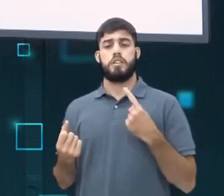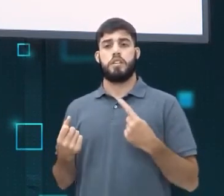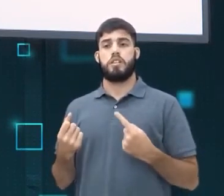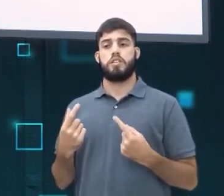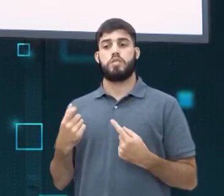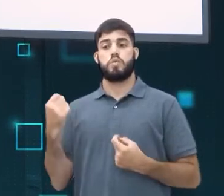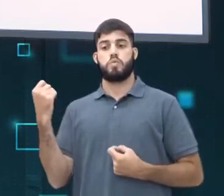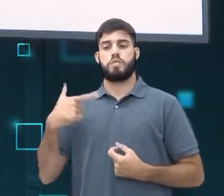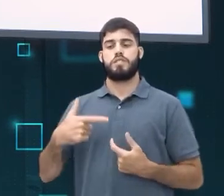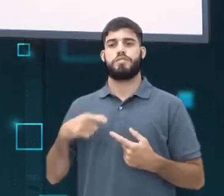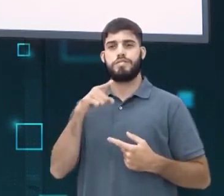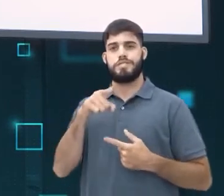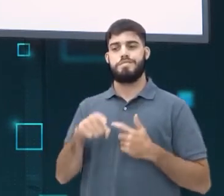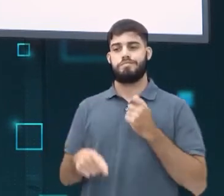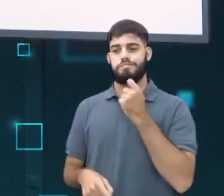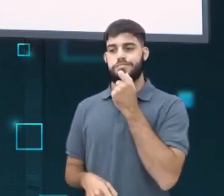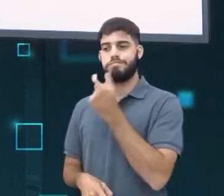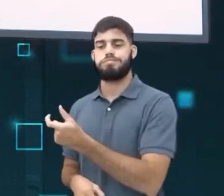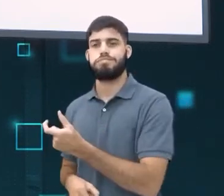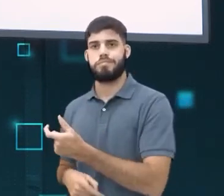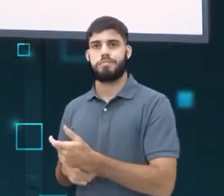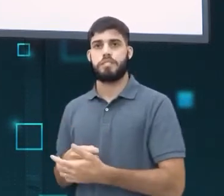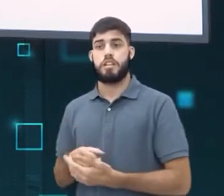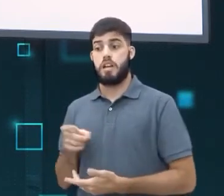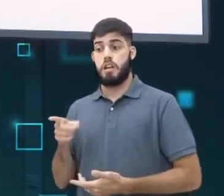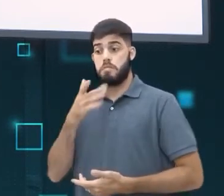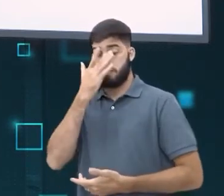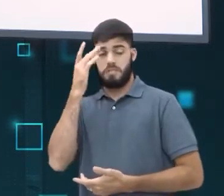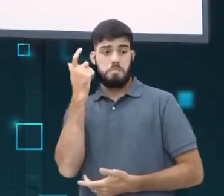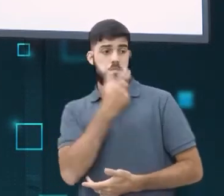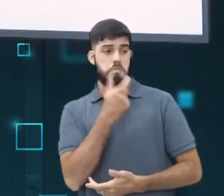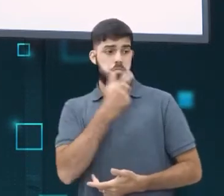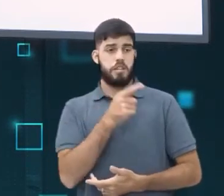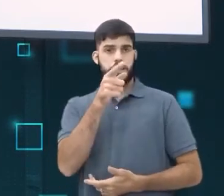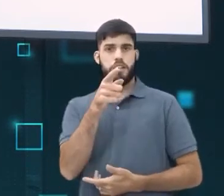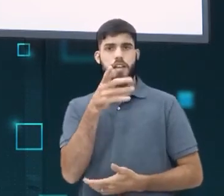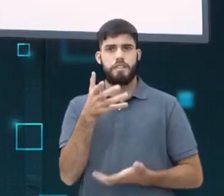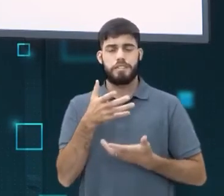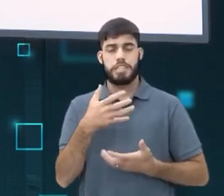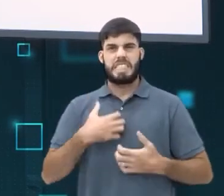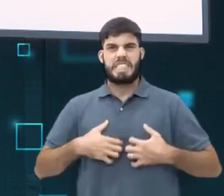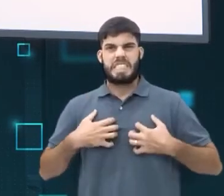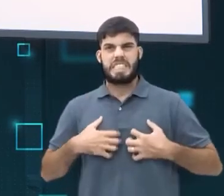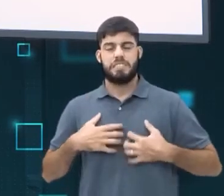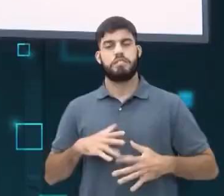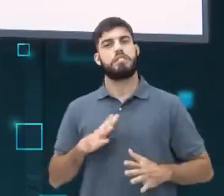que você ter rebatido. Tudo que ela quer é lhe tirar do sério. Então não rebata, ignore.